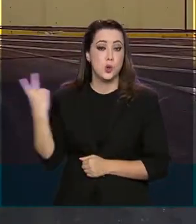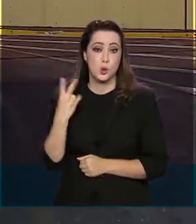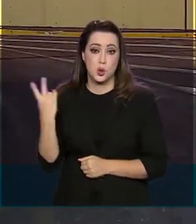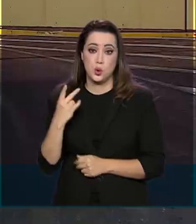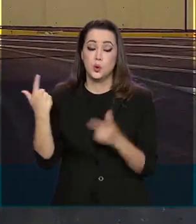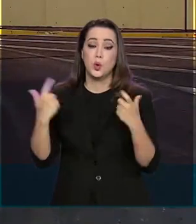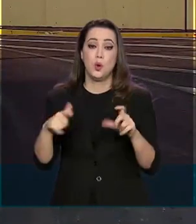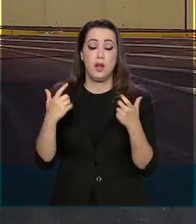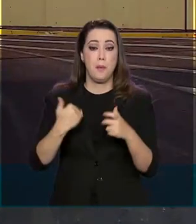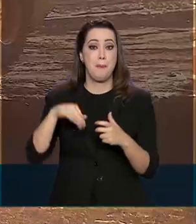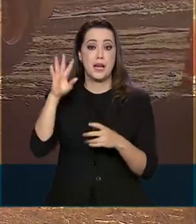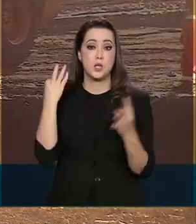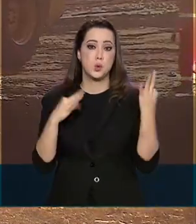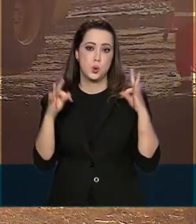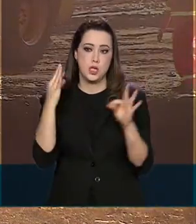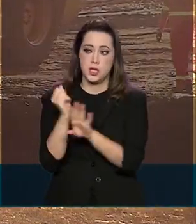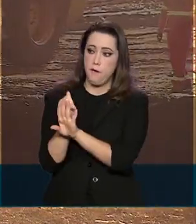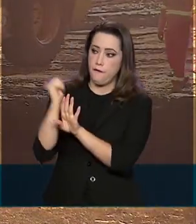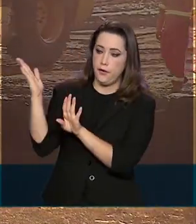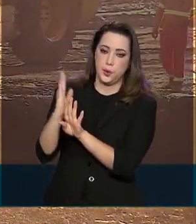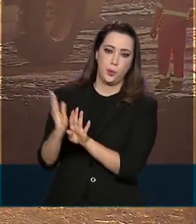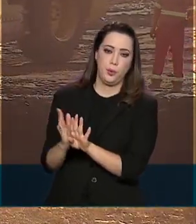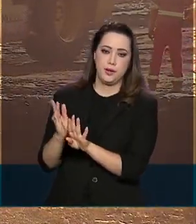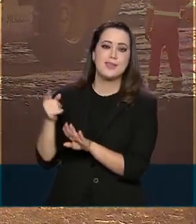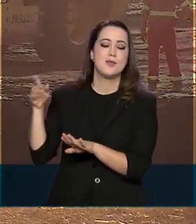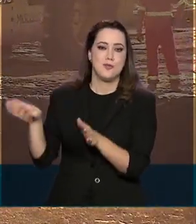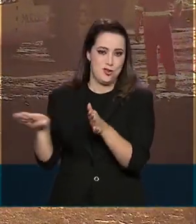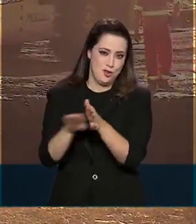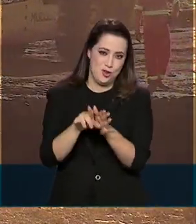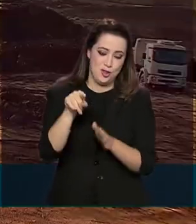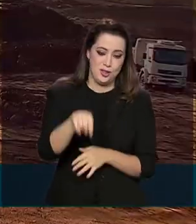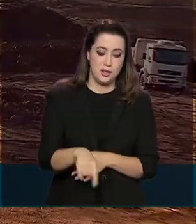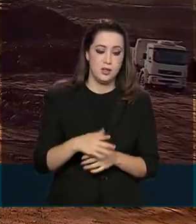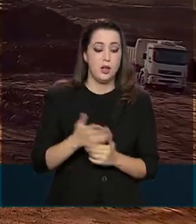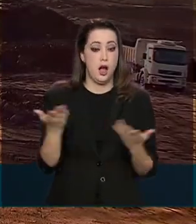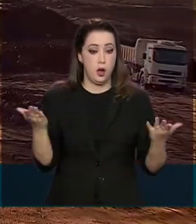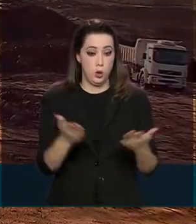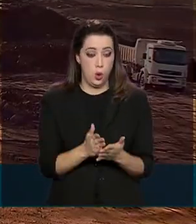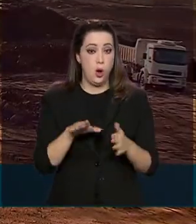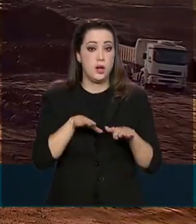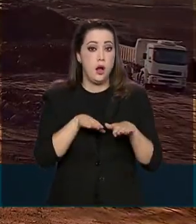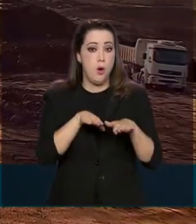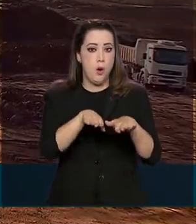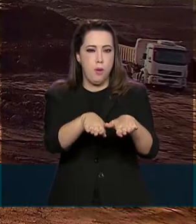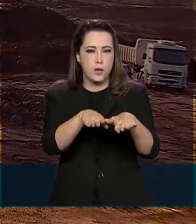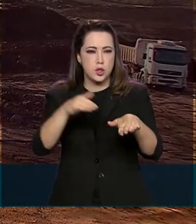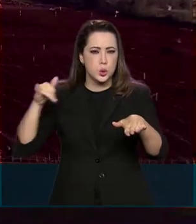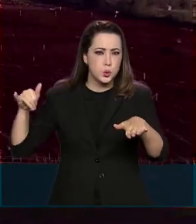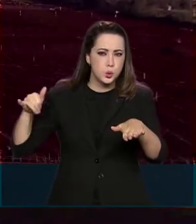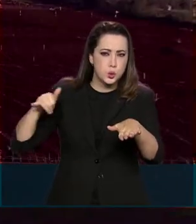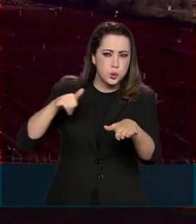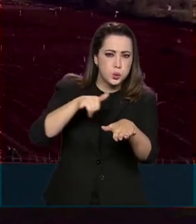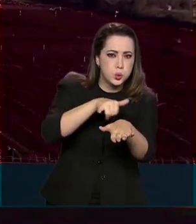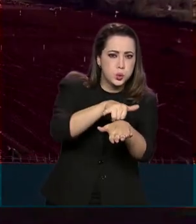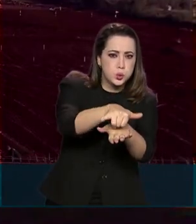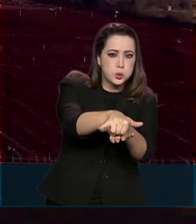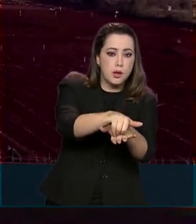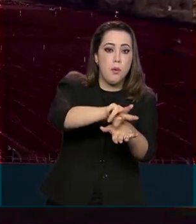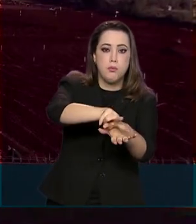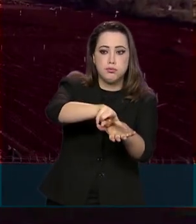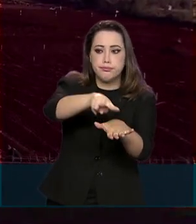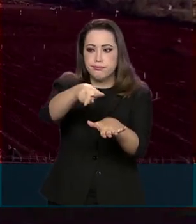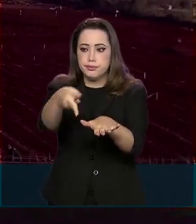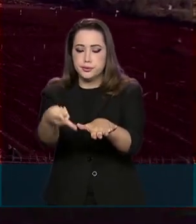estrangeiros no país. Com as obras de ampliação da pista de pouso e decolagem em 600 metros, ele vai poder